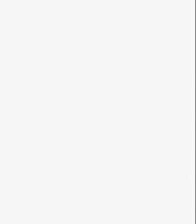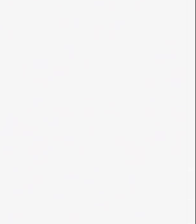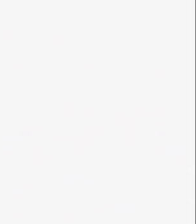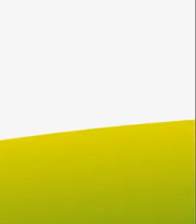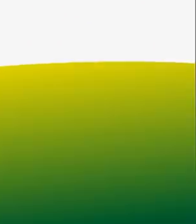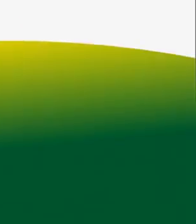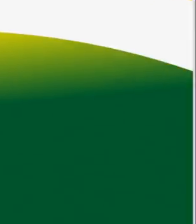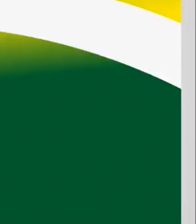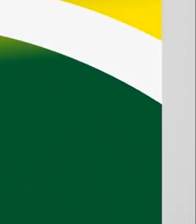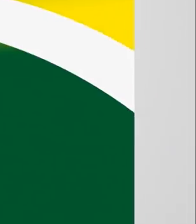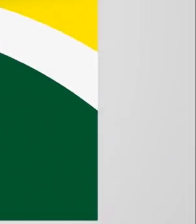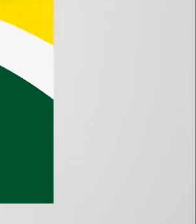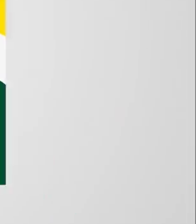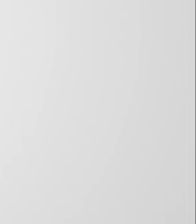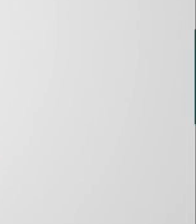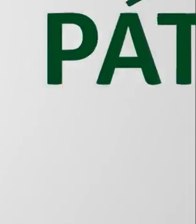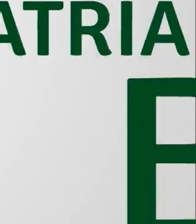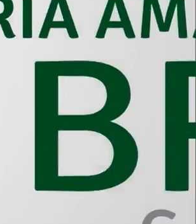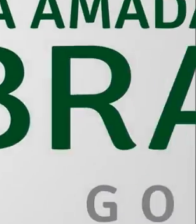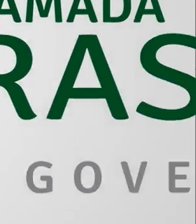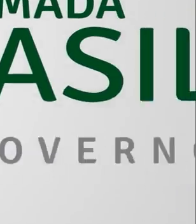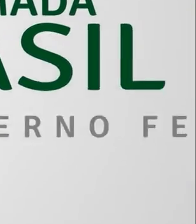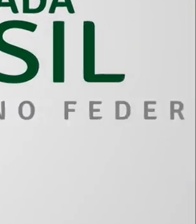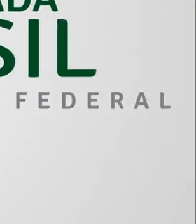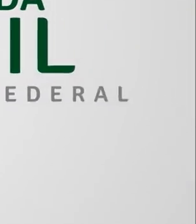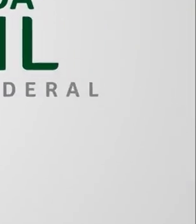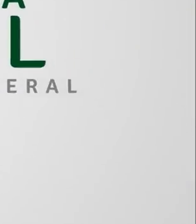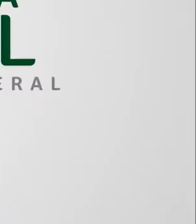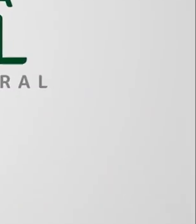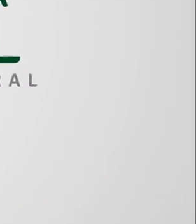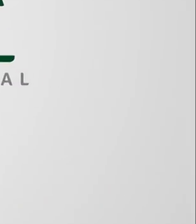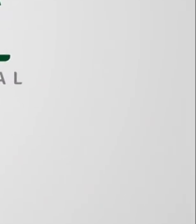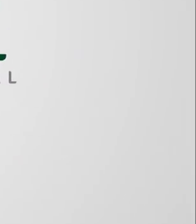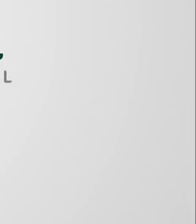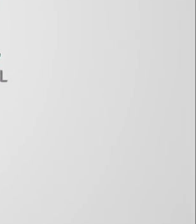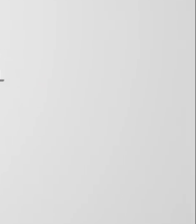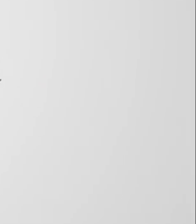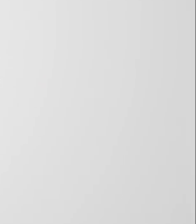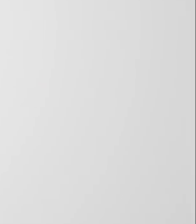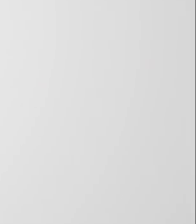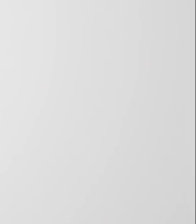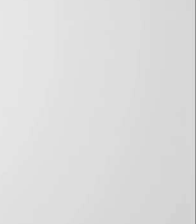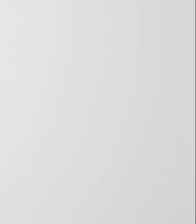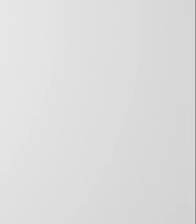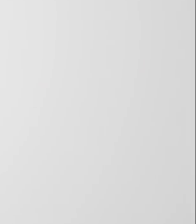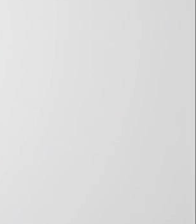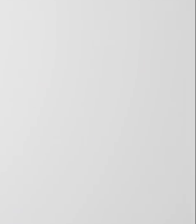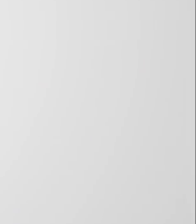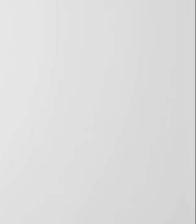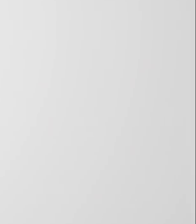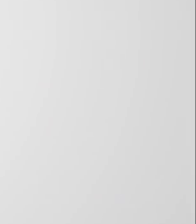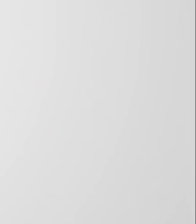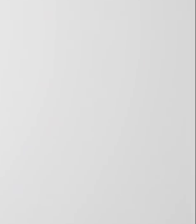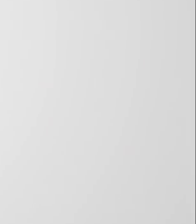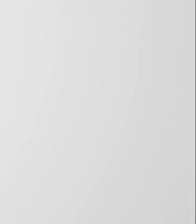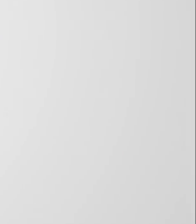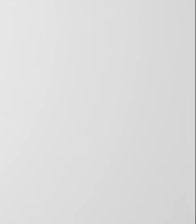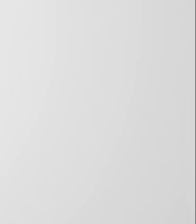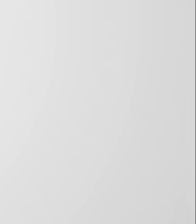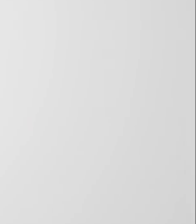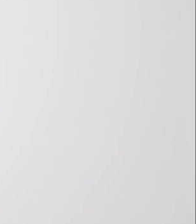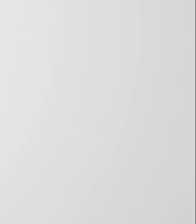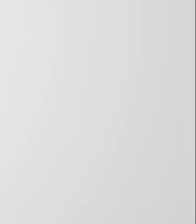Forma-se, neste momento, a Rede Nacional de Rádio e Televisão para o pronunciamento do Presidente da República,